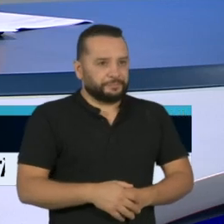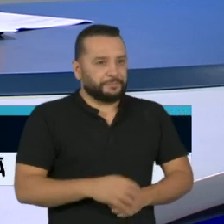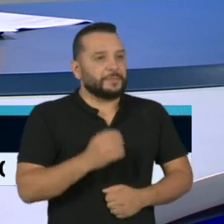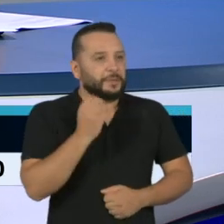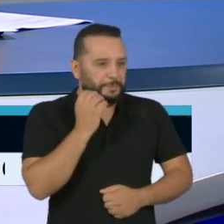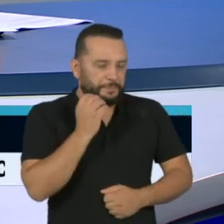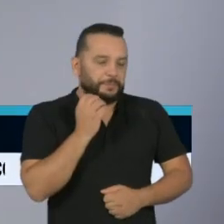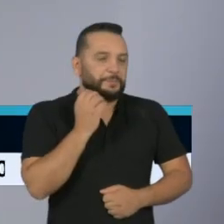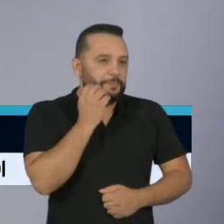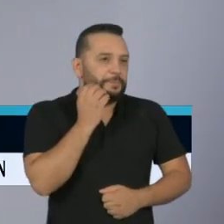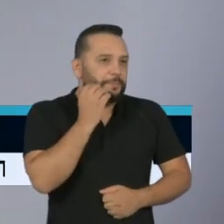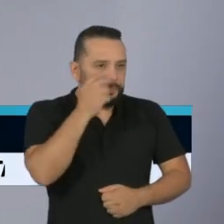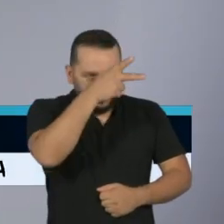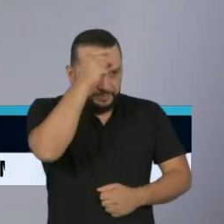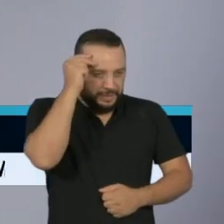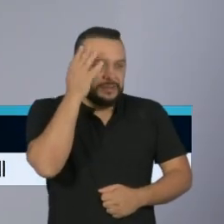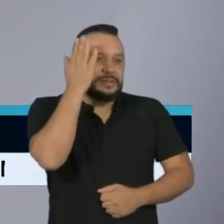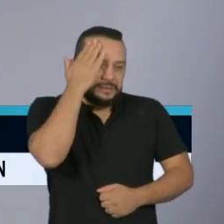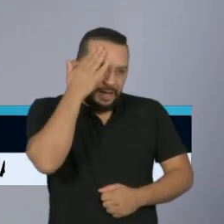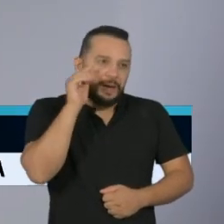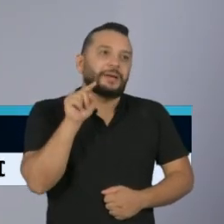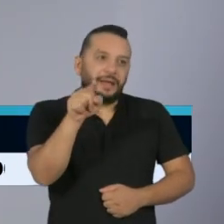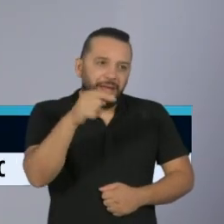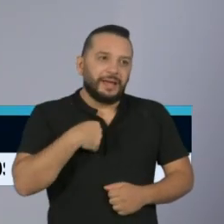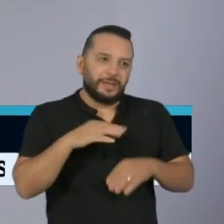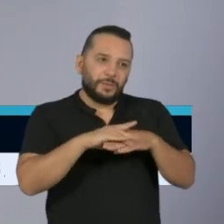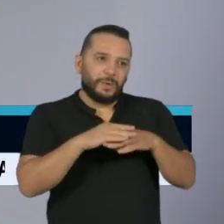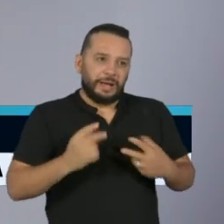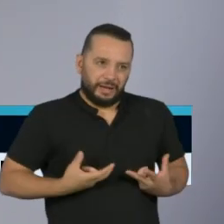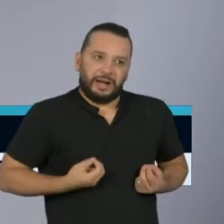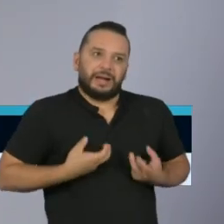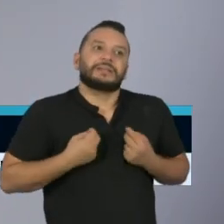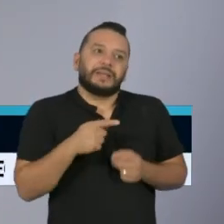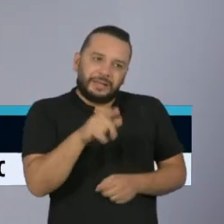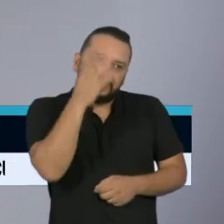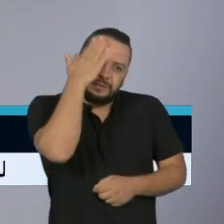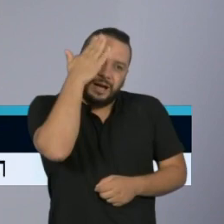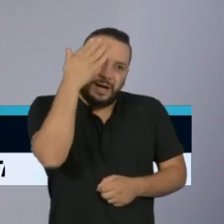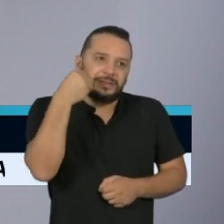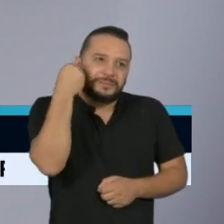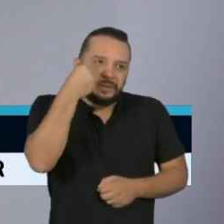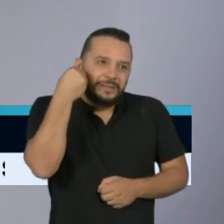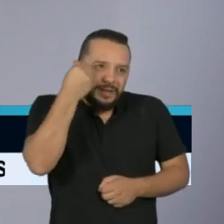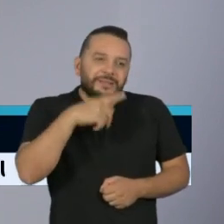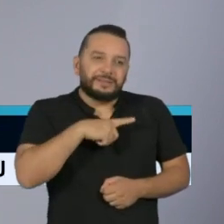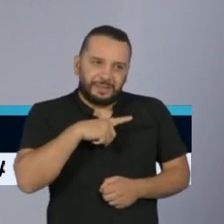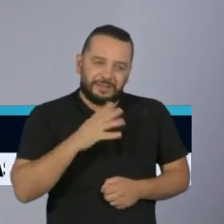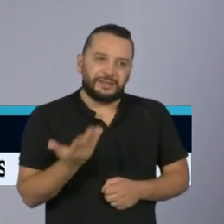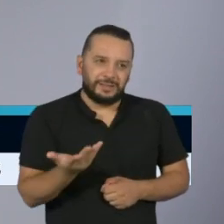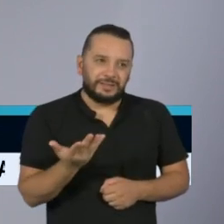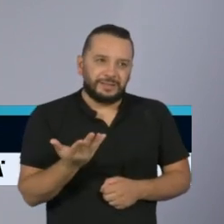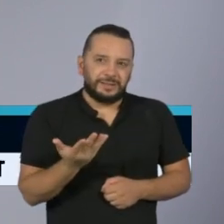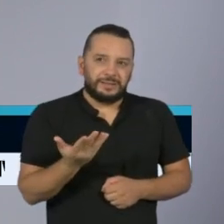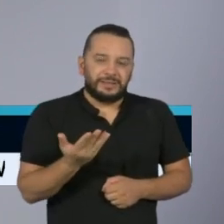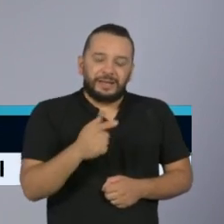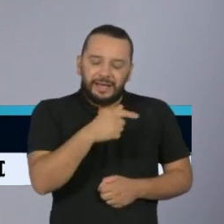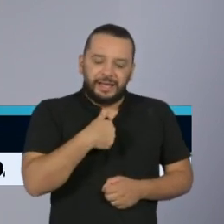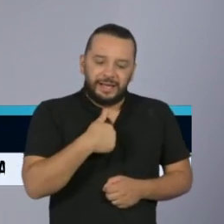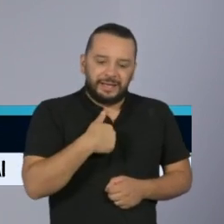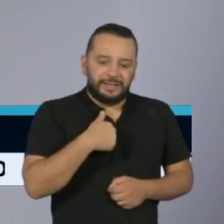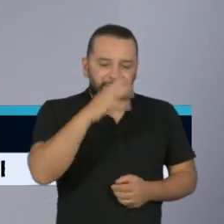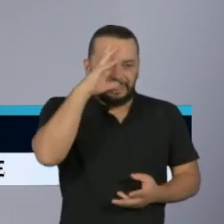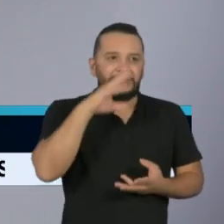ele está falando, porque ele está numa situação de fragilidade, de vulnerabilidade. Então, acho que até... Vem até um pouco do coração dele esse